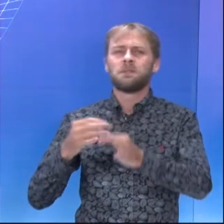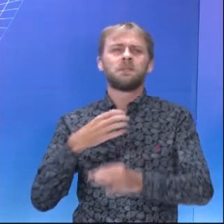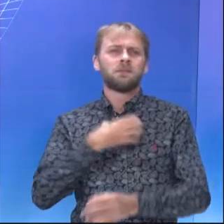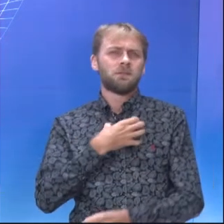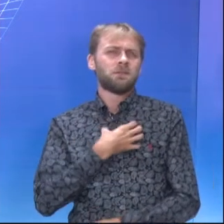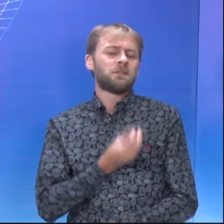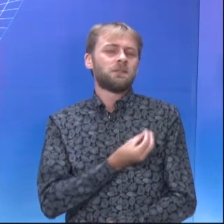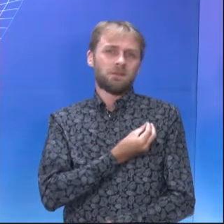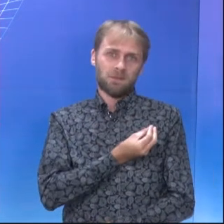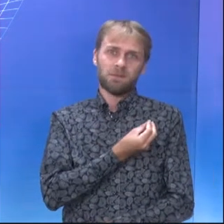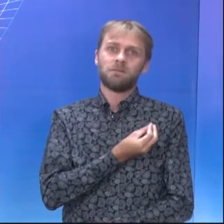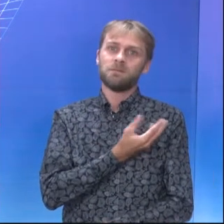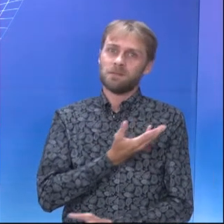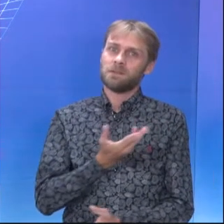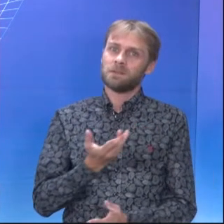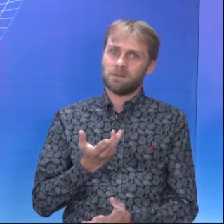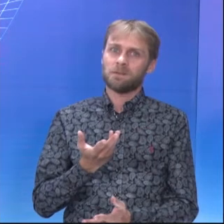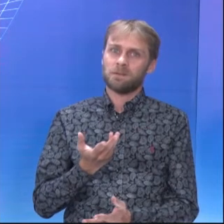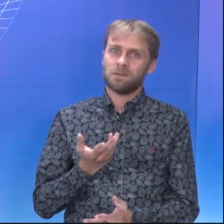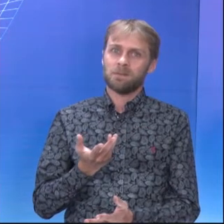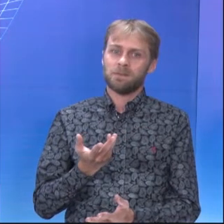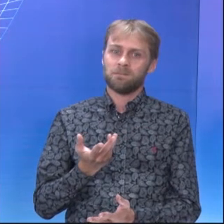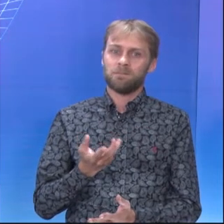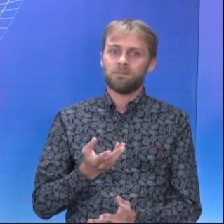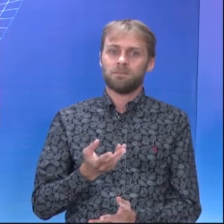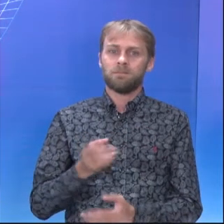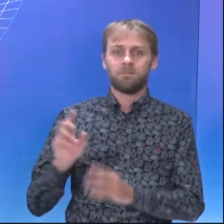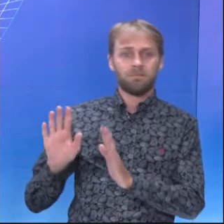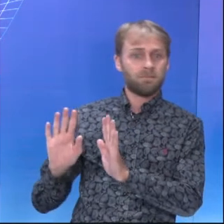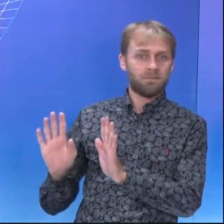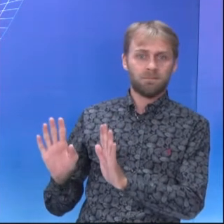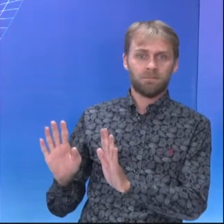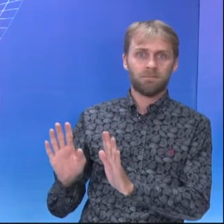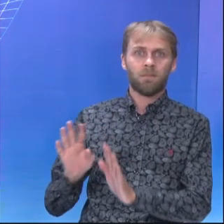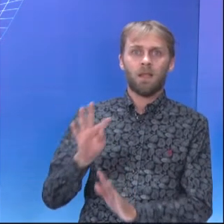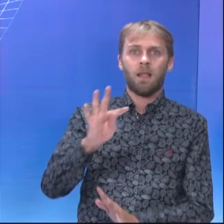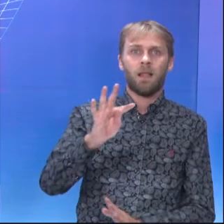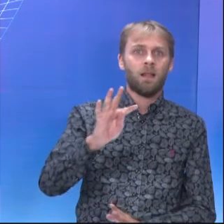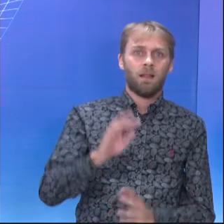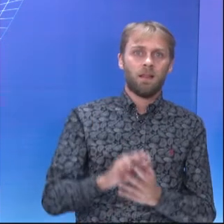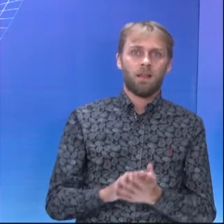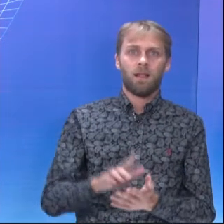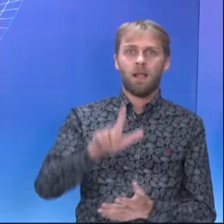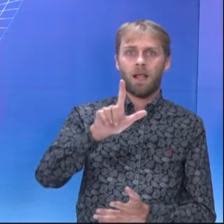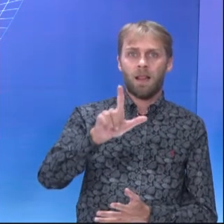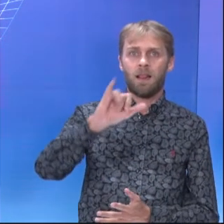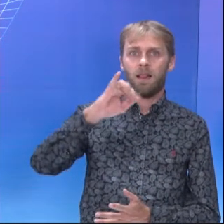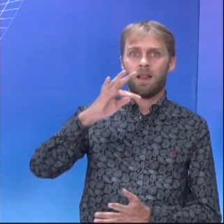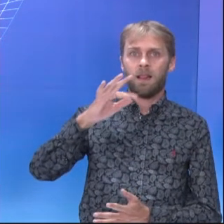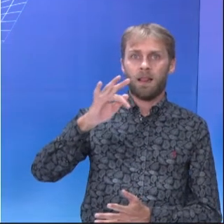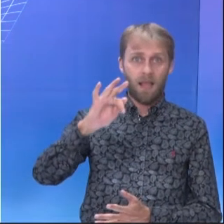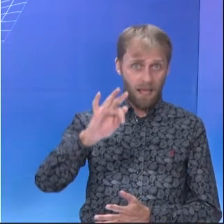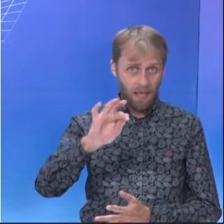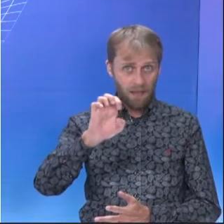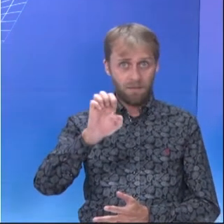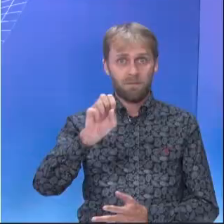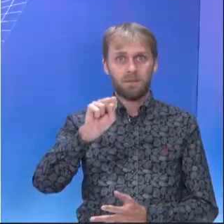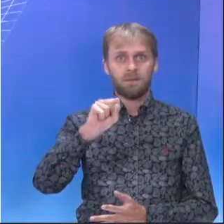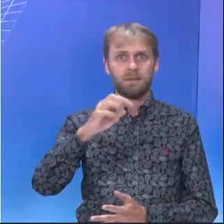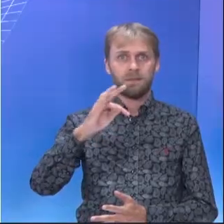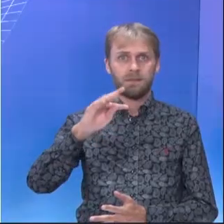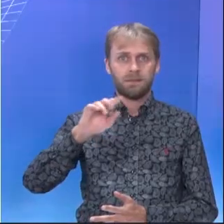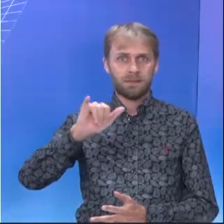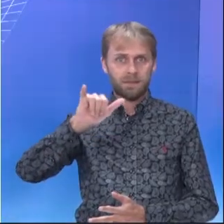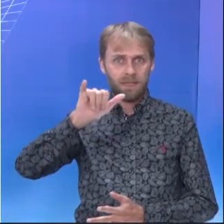lifestyle. Eu não estou julgando o estilo de vida deles. Lifestyle, outro vocabulário que é muito comum entre os